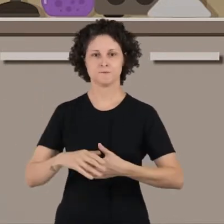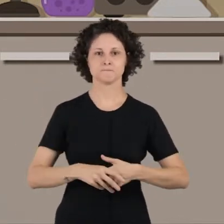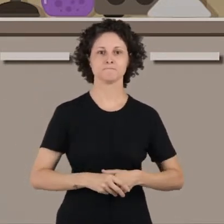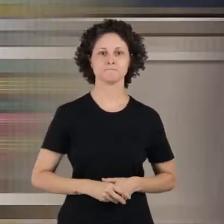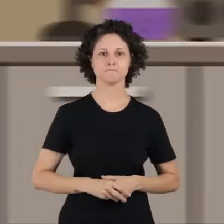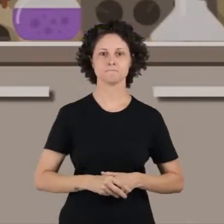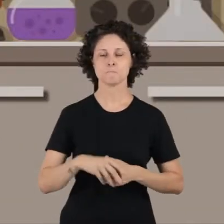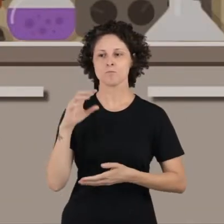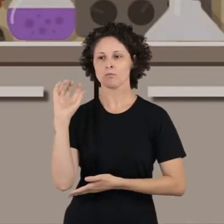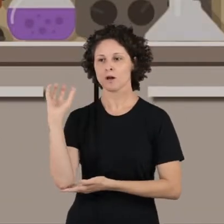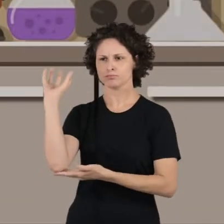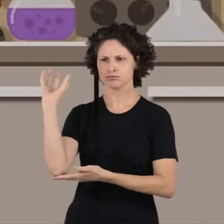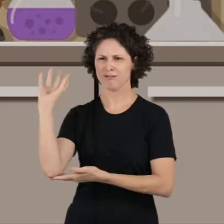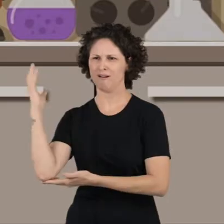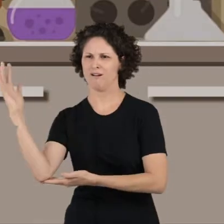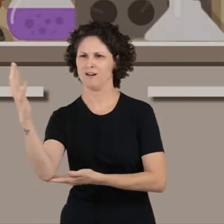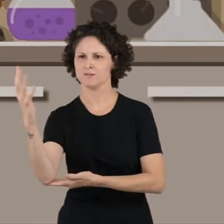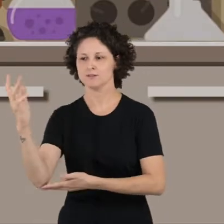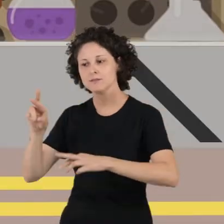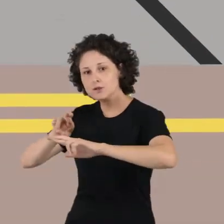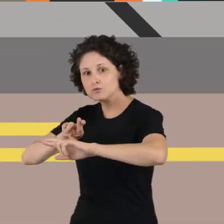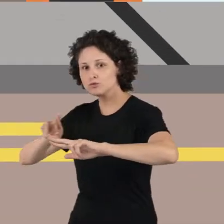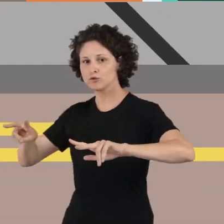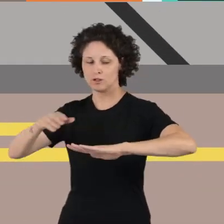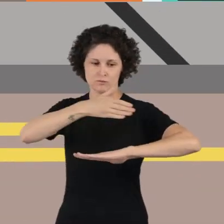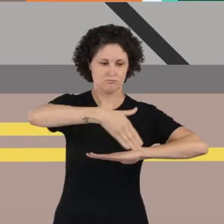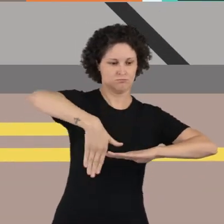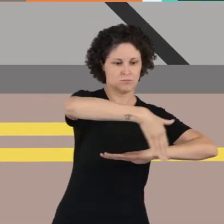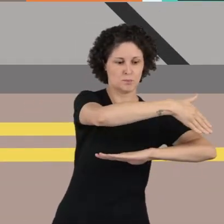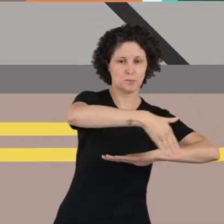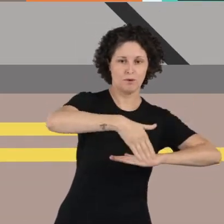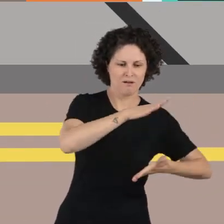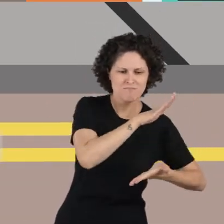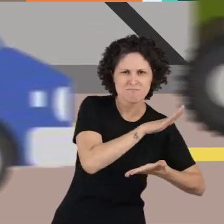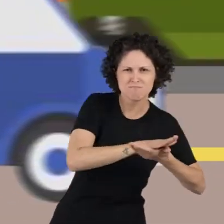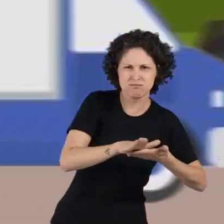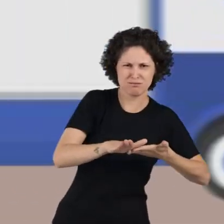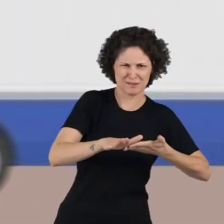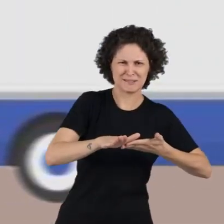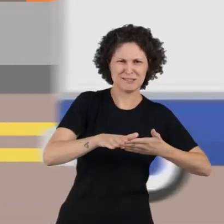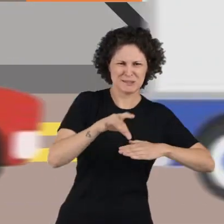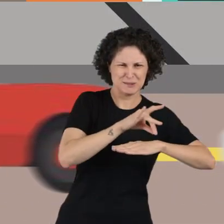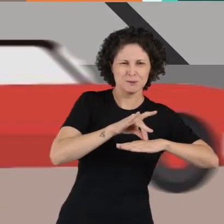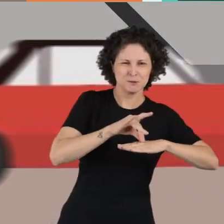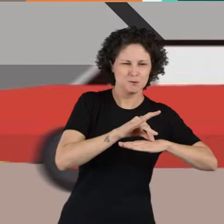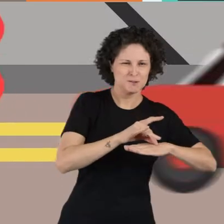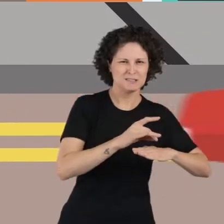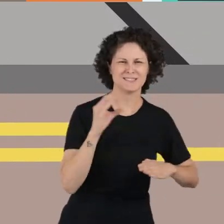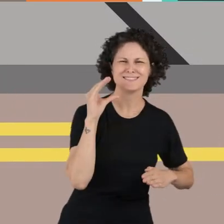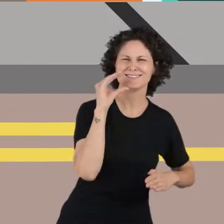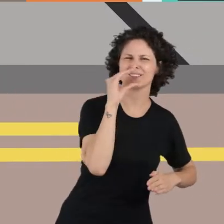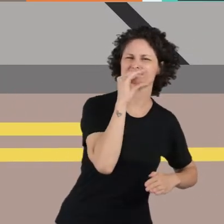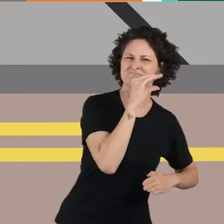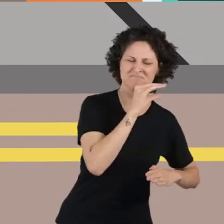ir com você. Fique alguns minutos em um lugar que não tem nenhuma árvore, como, por exemplo, próximo a uma avenida. Os raios